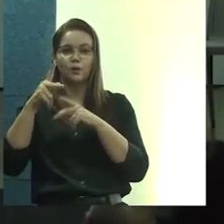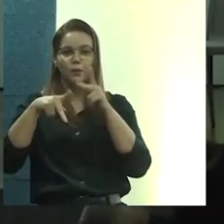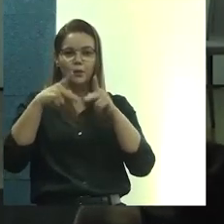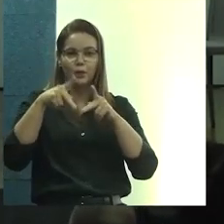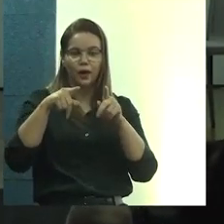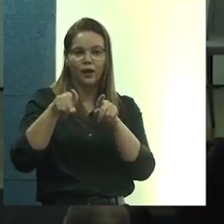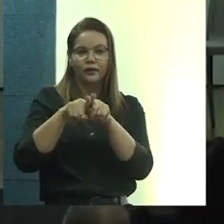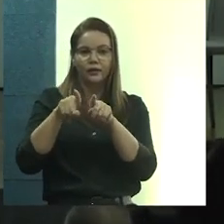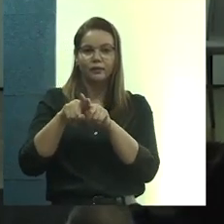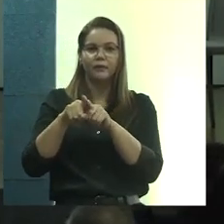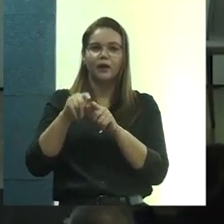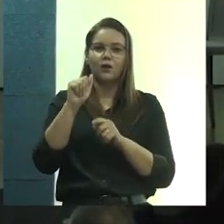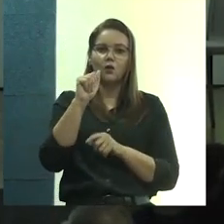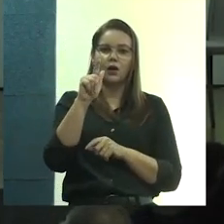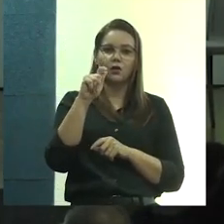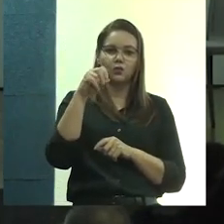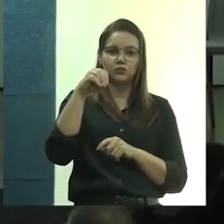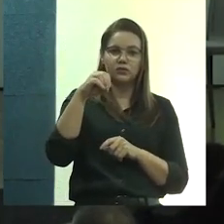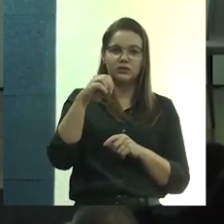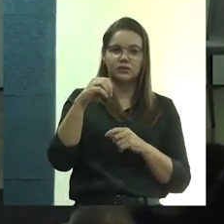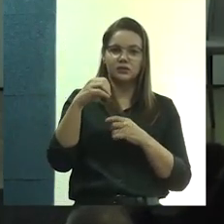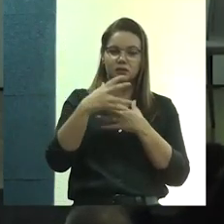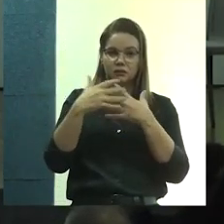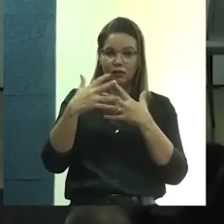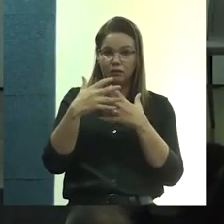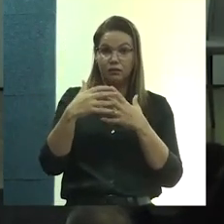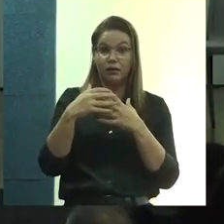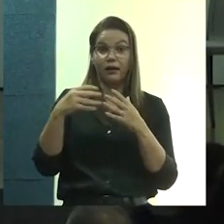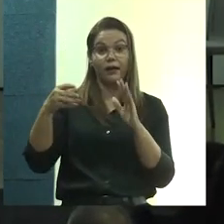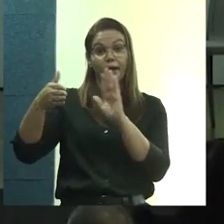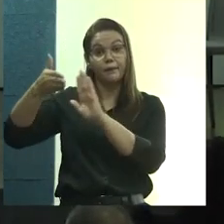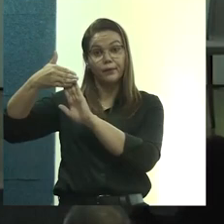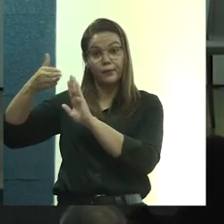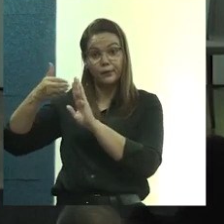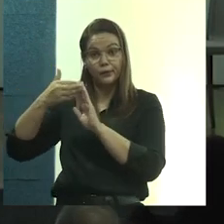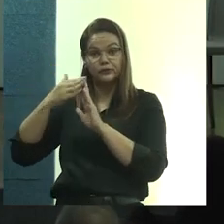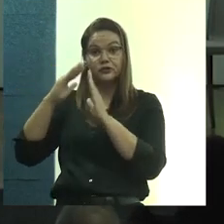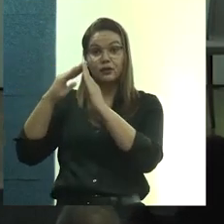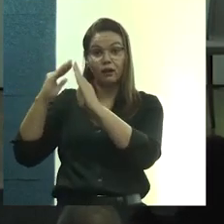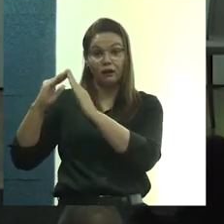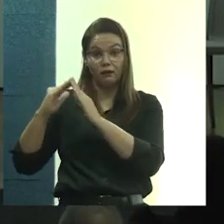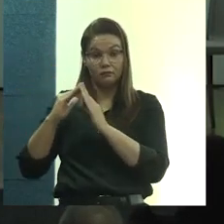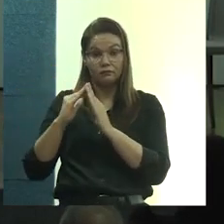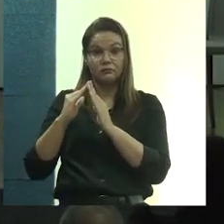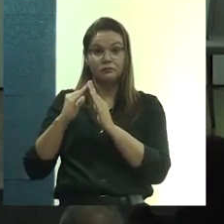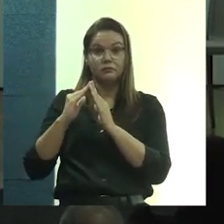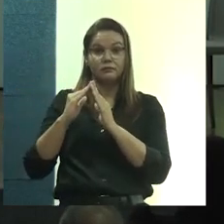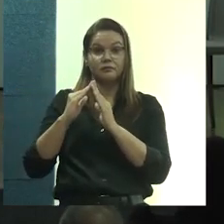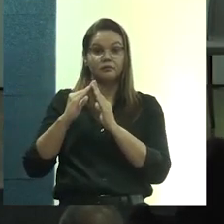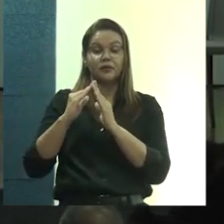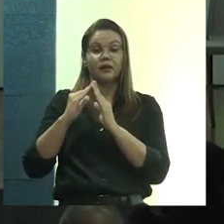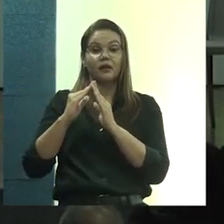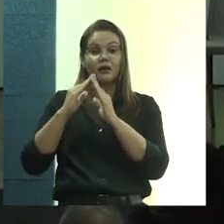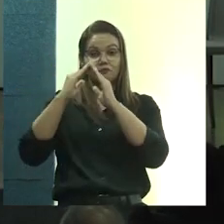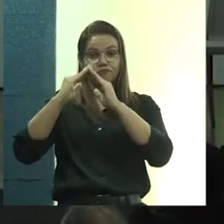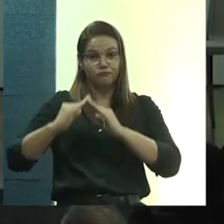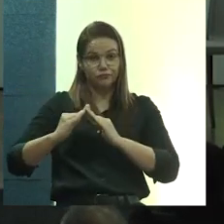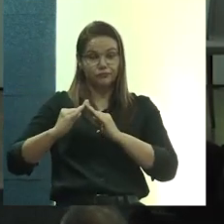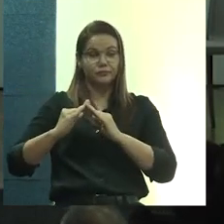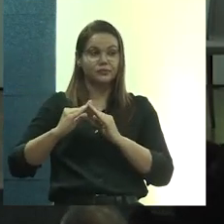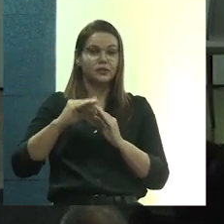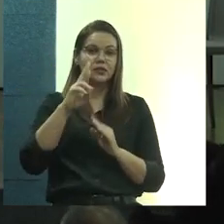gente tem o AB Cidade, que é a proposta da residência, né? Para a gente poder, então, dar,